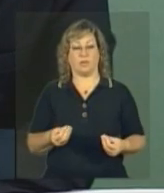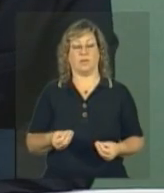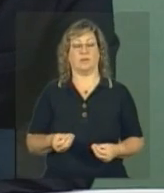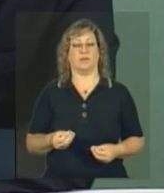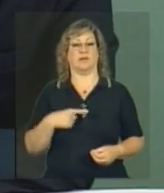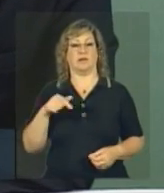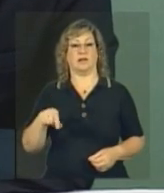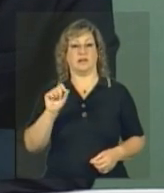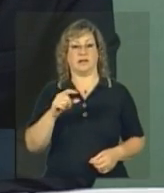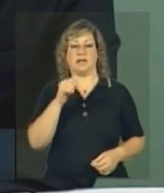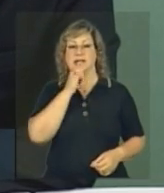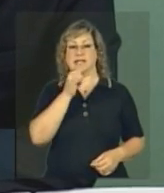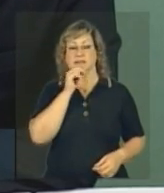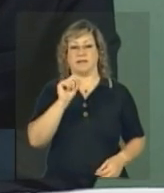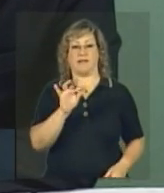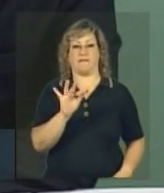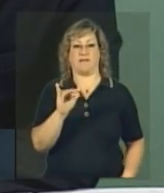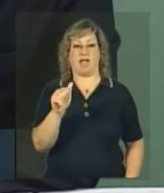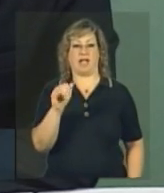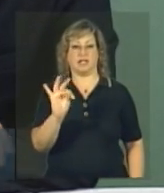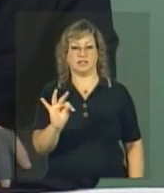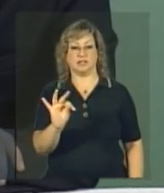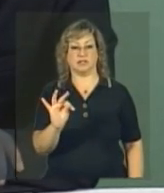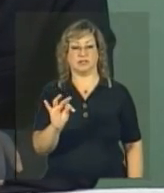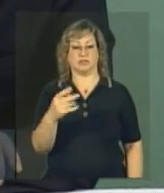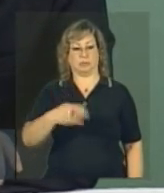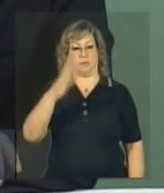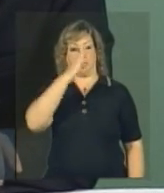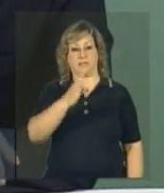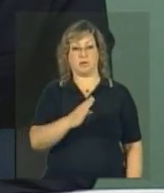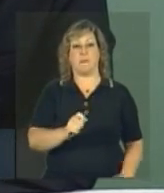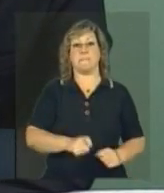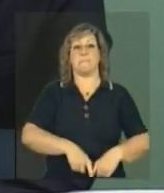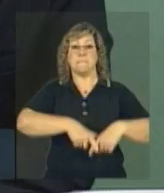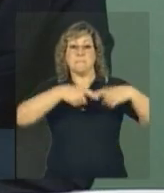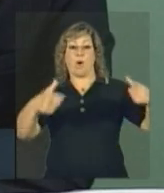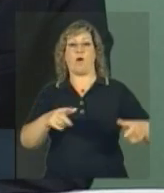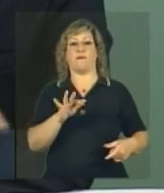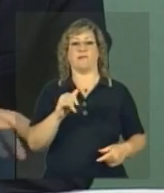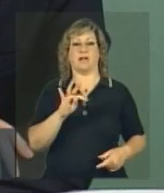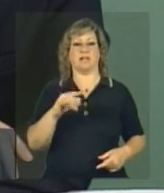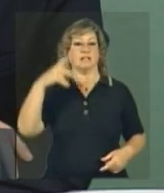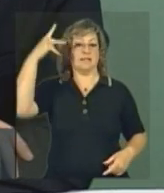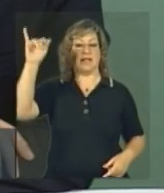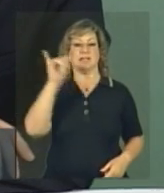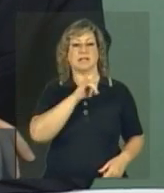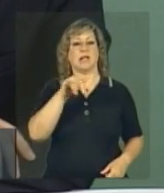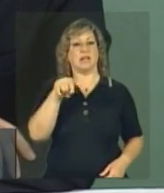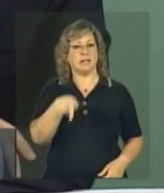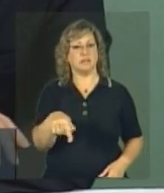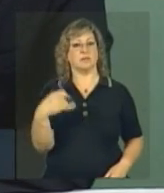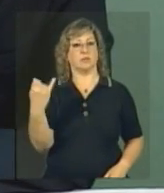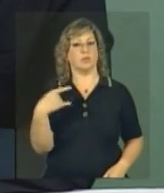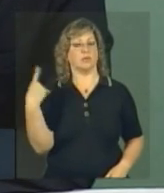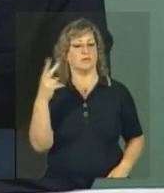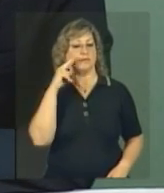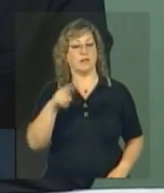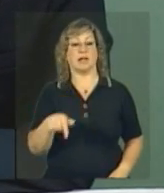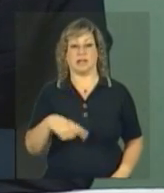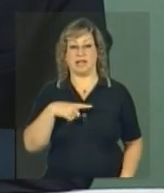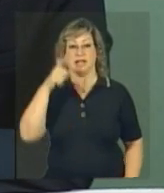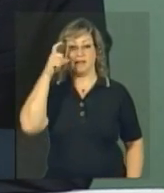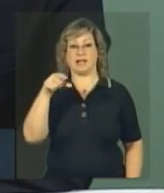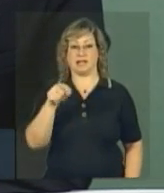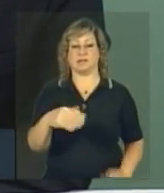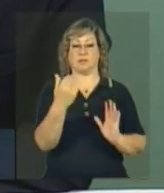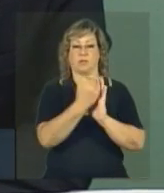Então, você pegar a Fiat, por exemplo, a Fiat Brasil é maior que a Fiat Itália hoje. E isso vale para boa parte dessas instituições. Então, o interesse